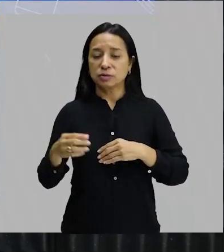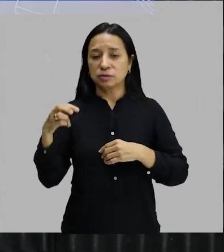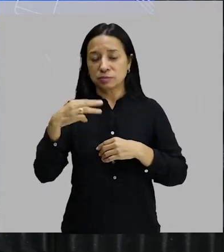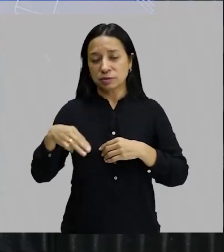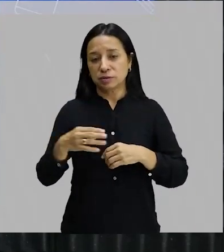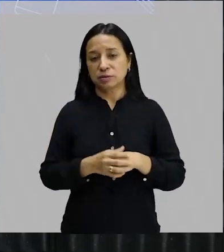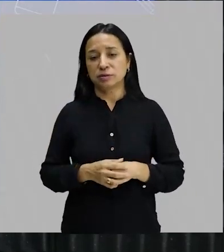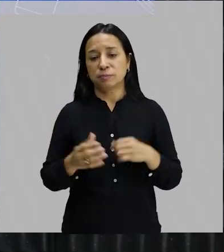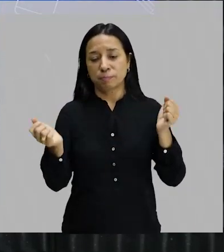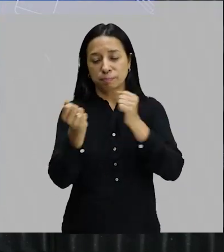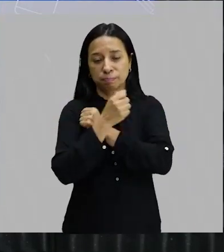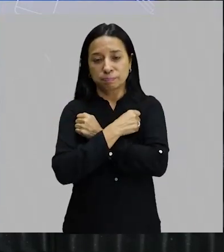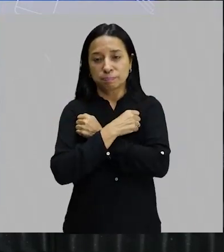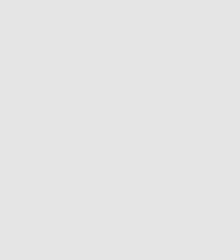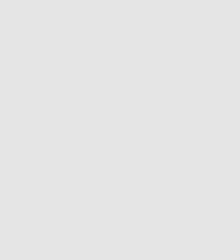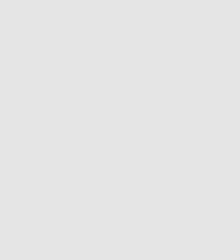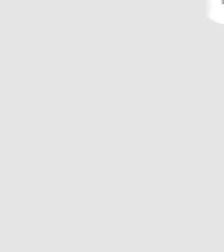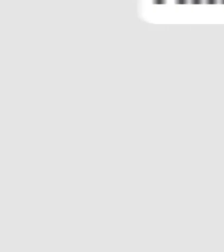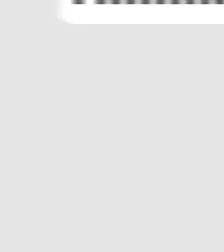professor Marco Dominici. Fui.